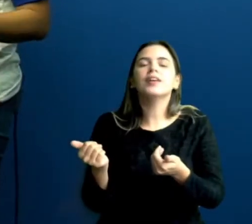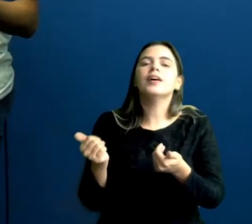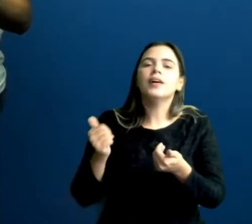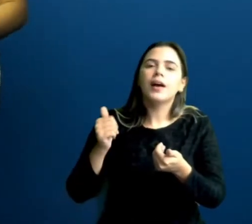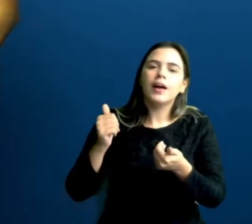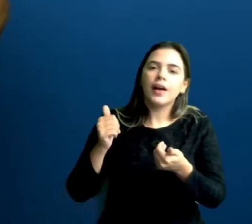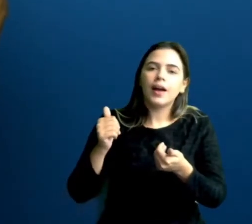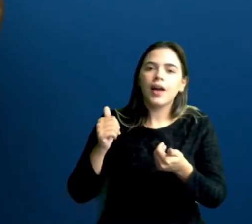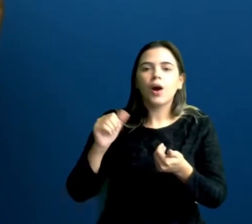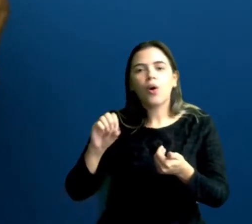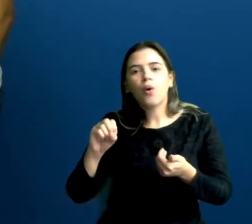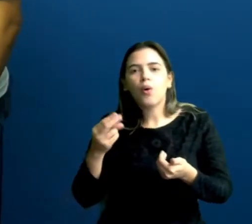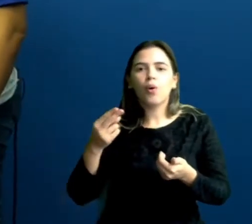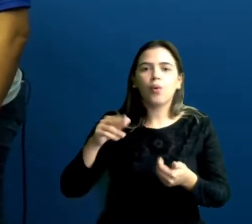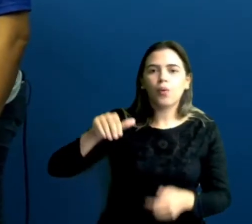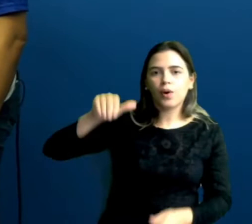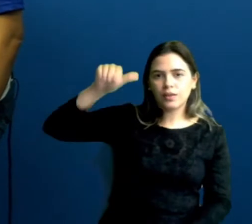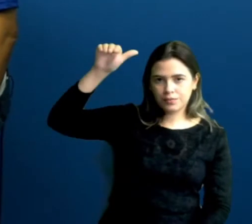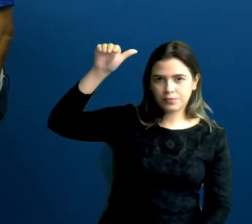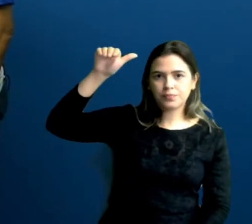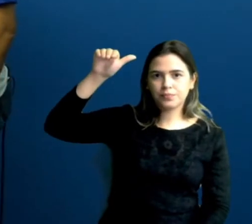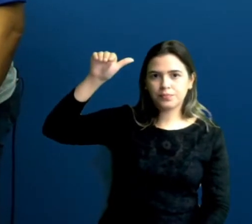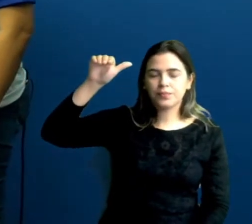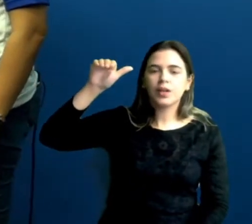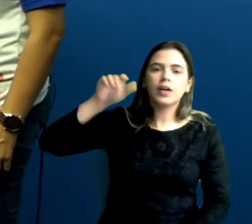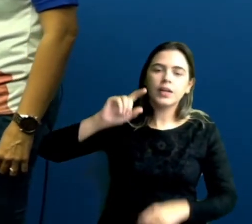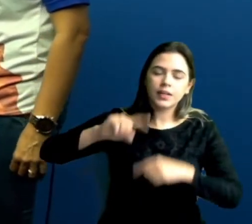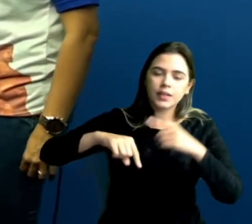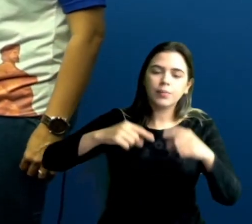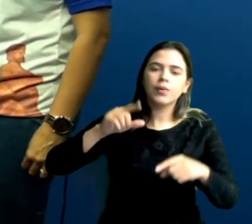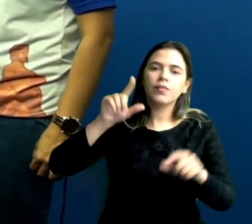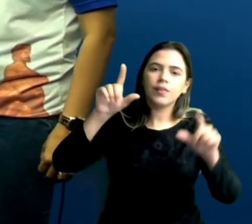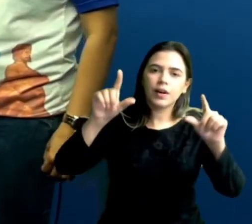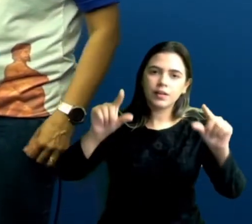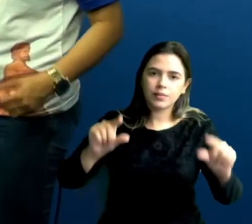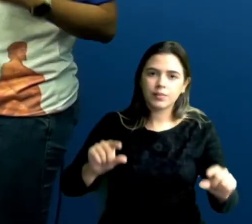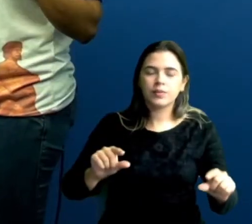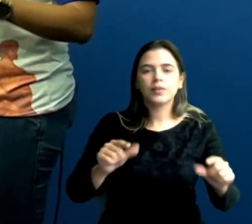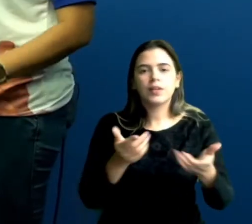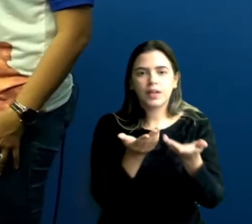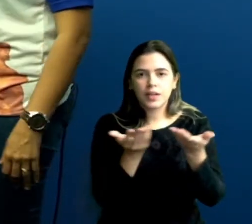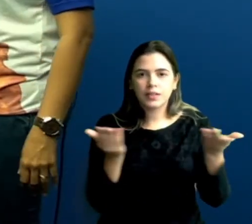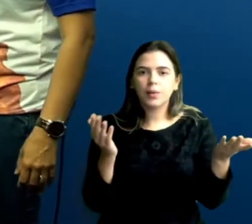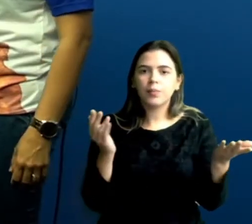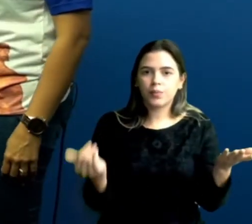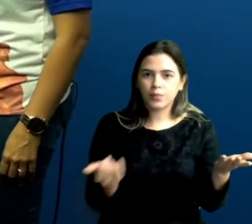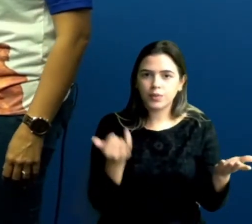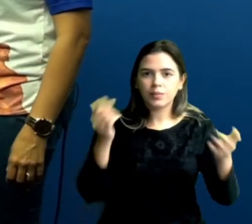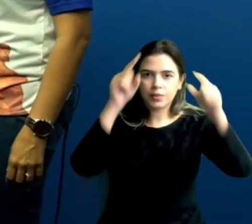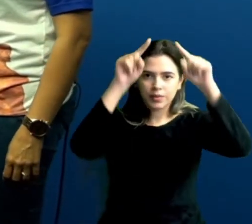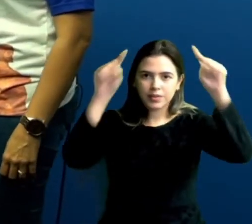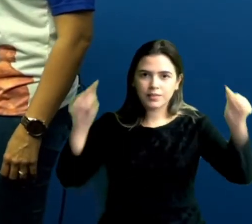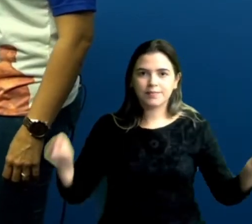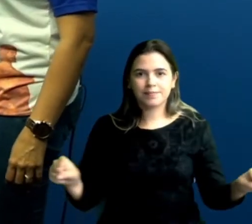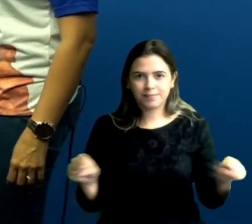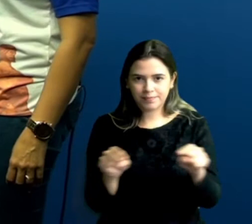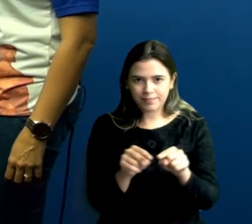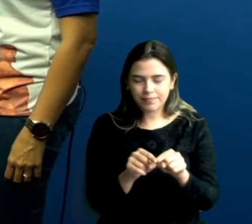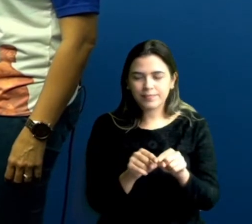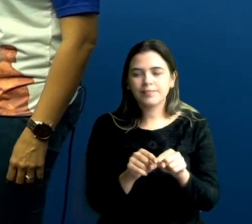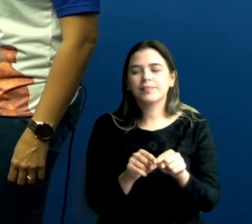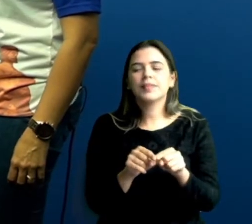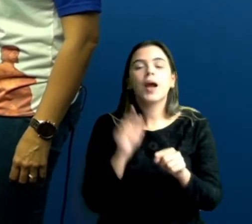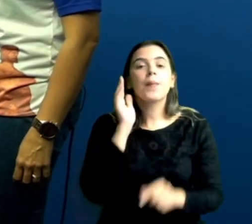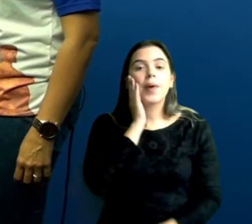fase adulta aí, ok? E vai diminuindo ao longo dos anos. Então, gráfico muito importante, o gráfico da pirâmide etária. Pra